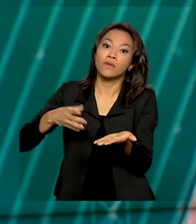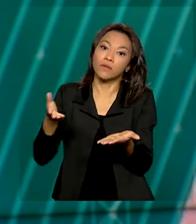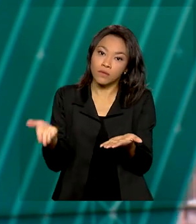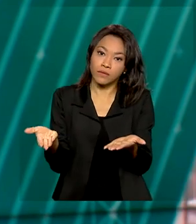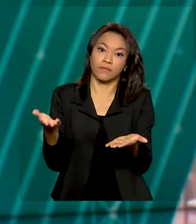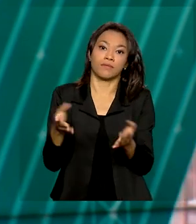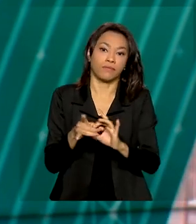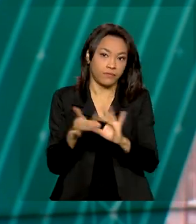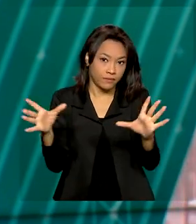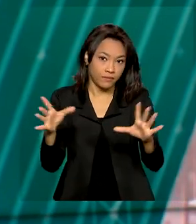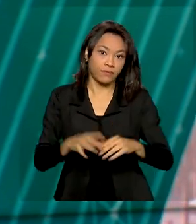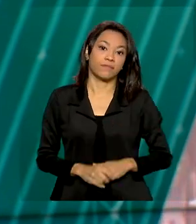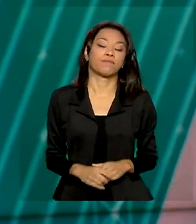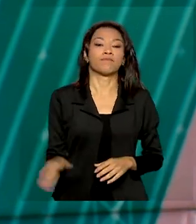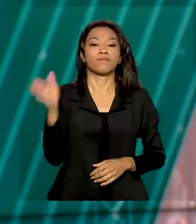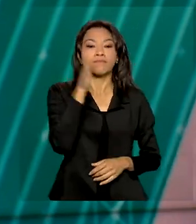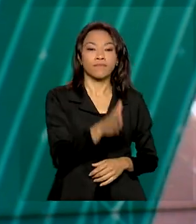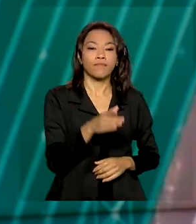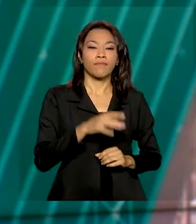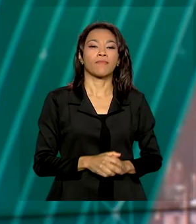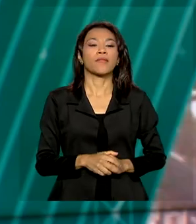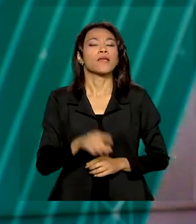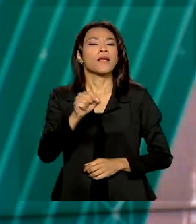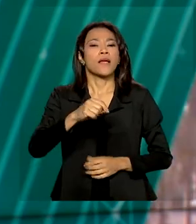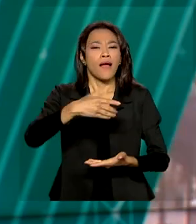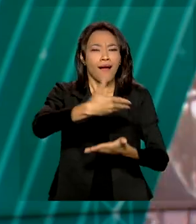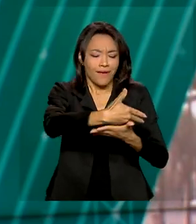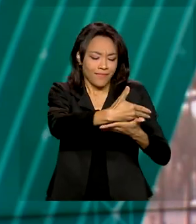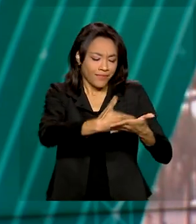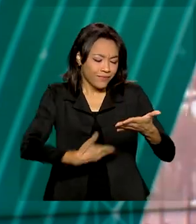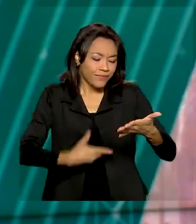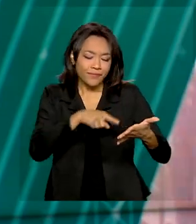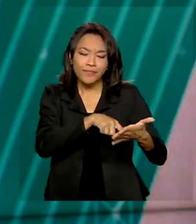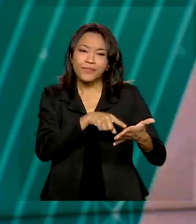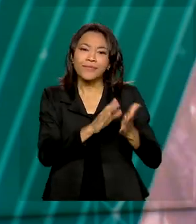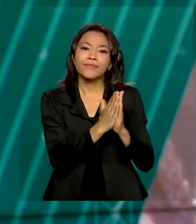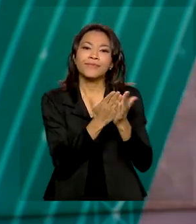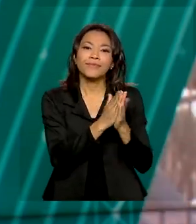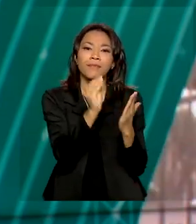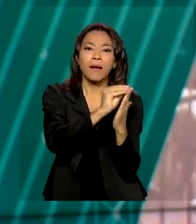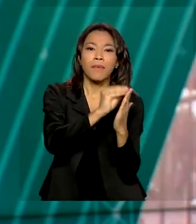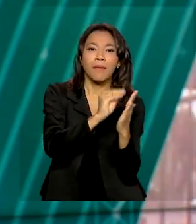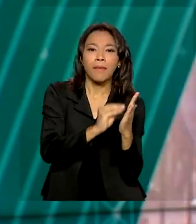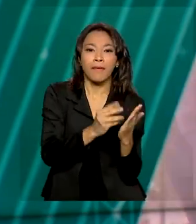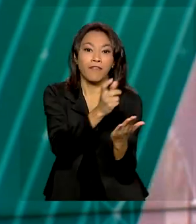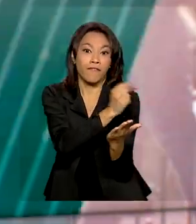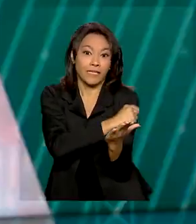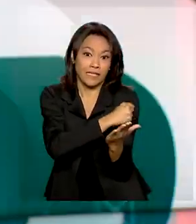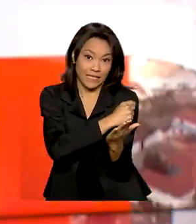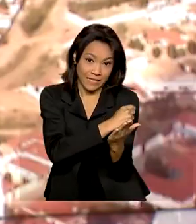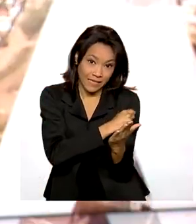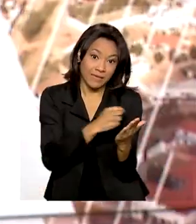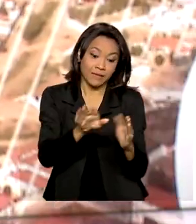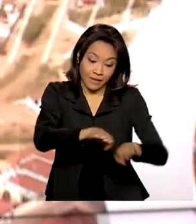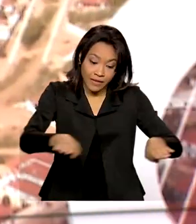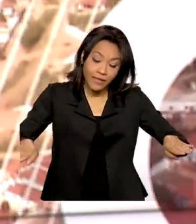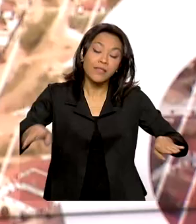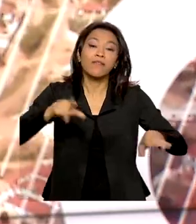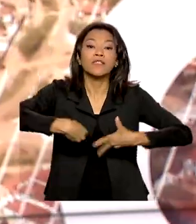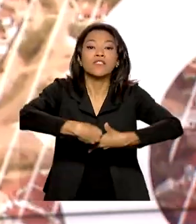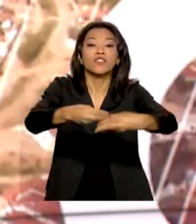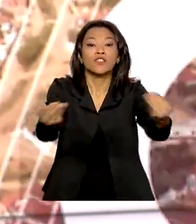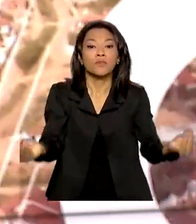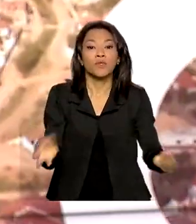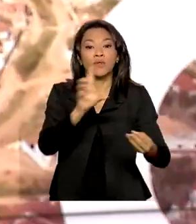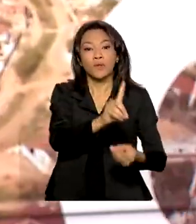A versão impressa da terceira edição da Caderneta da Criança vai começar a ser distribuída aos Estados e Distrito Federal a partir